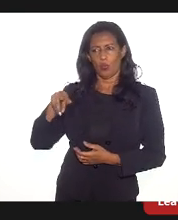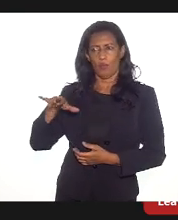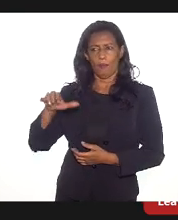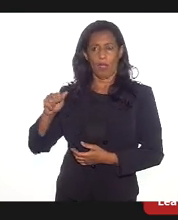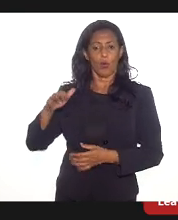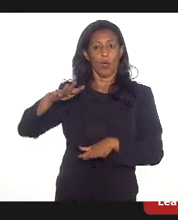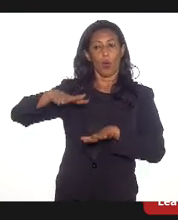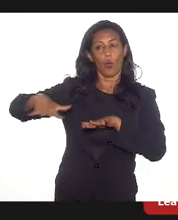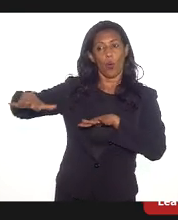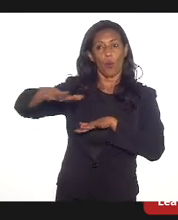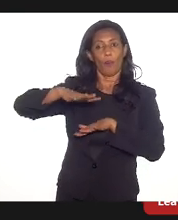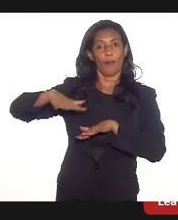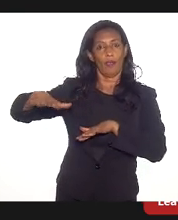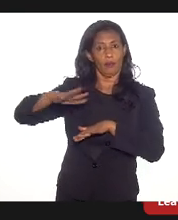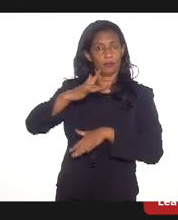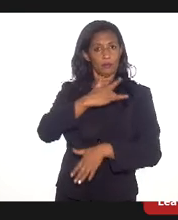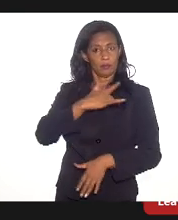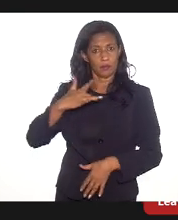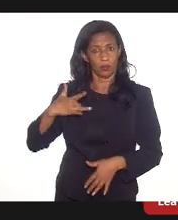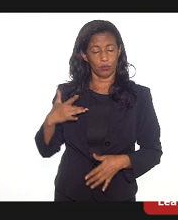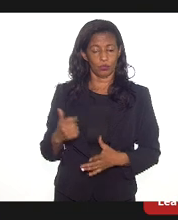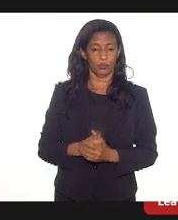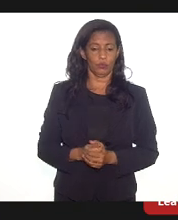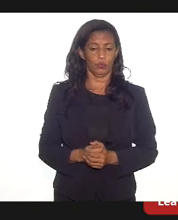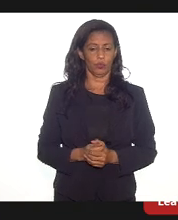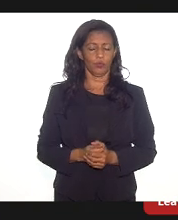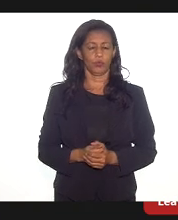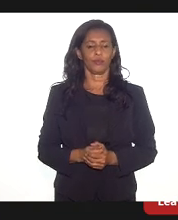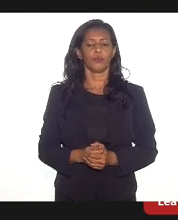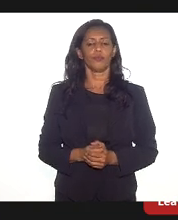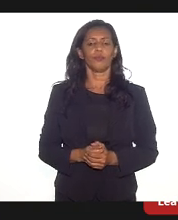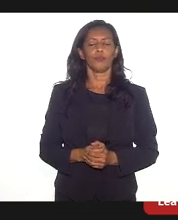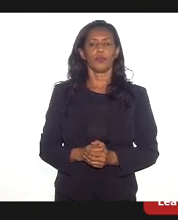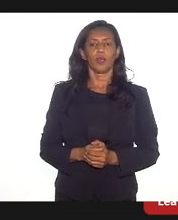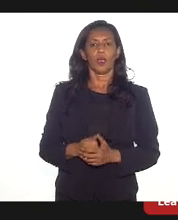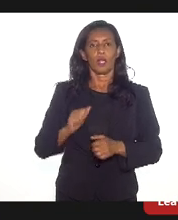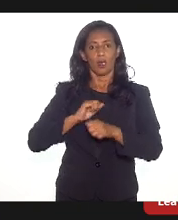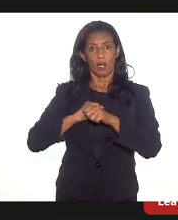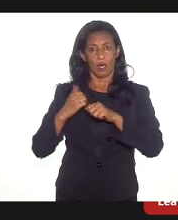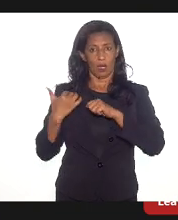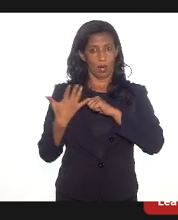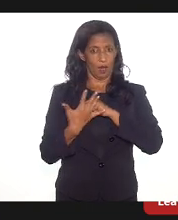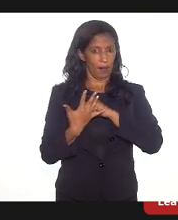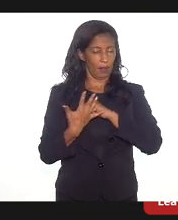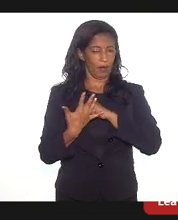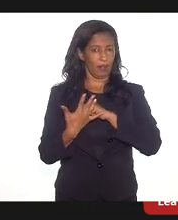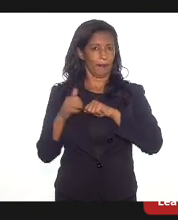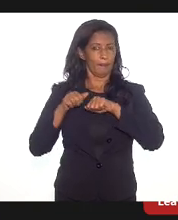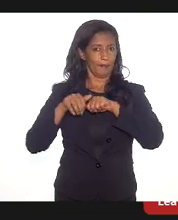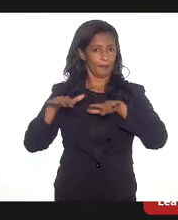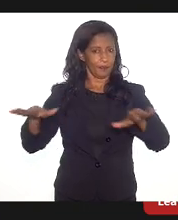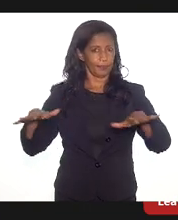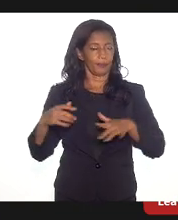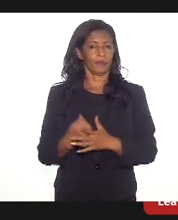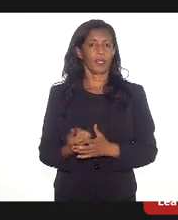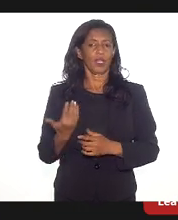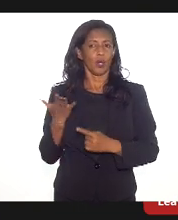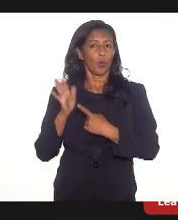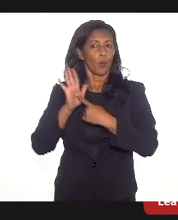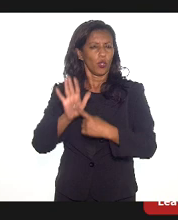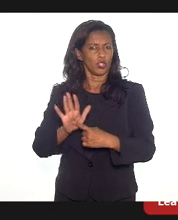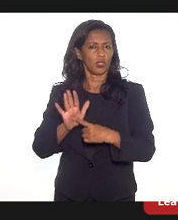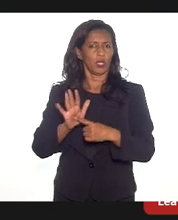econômico e industrial da saúde. durante a pandemia eu cheguei a apresentar um projeto tentando estimular um processo de